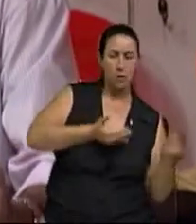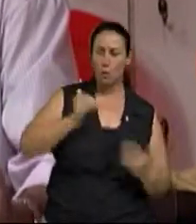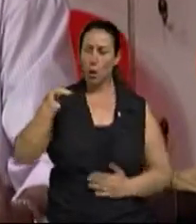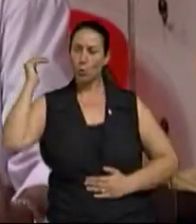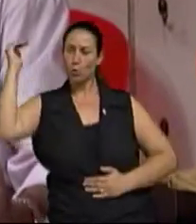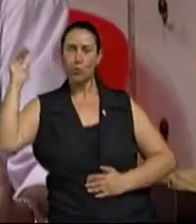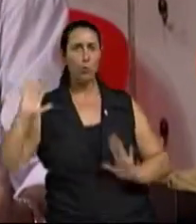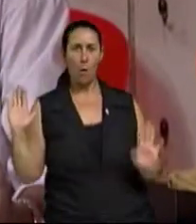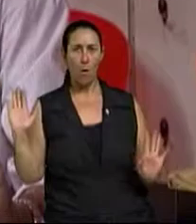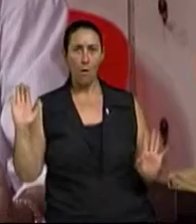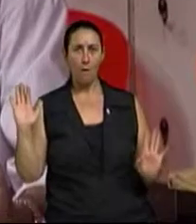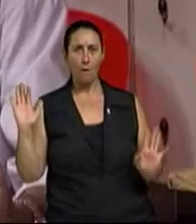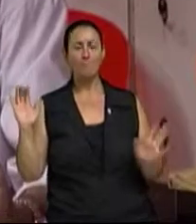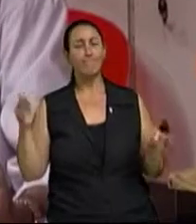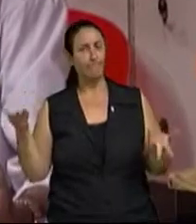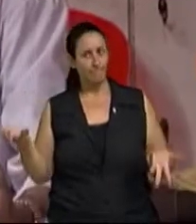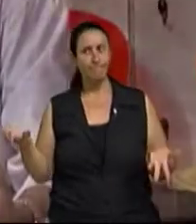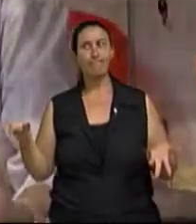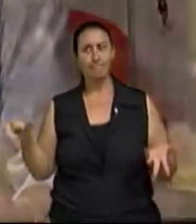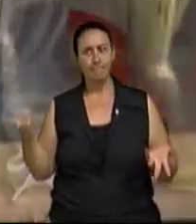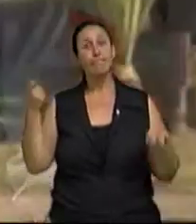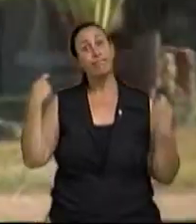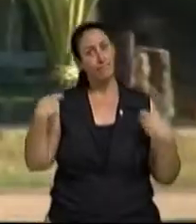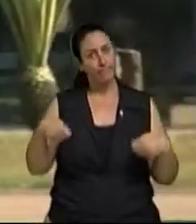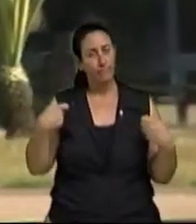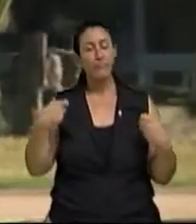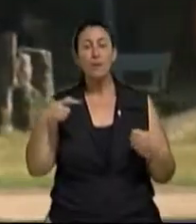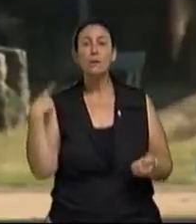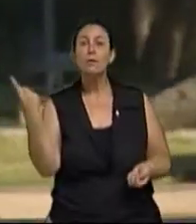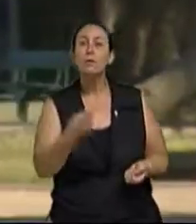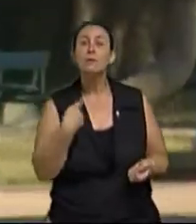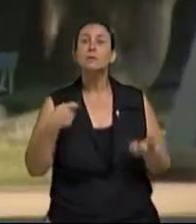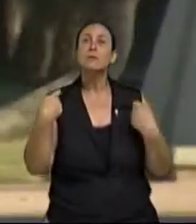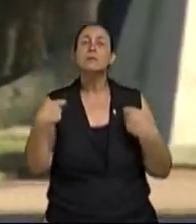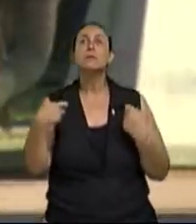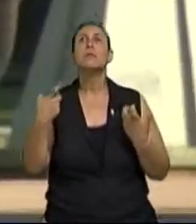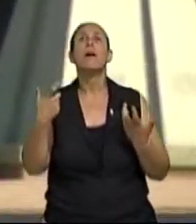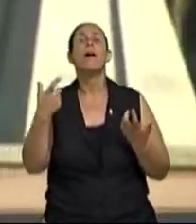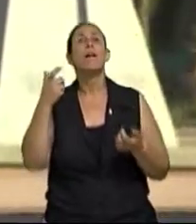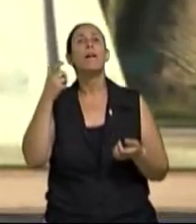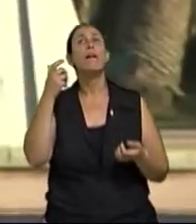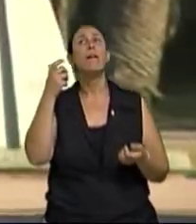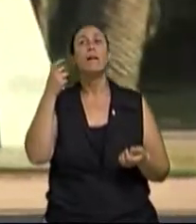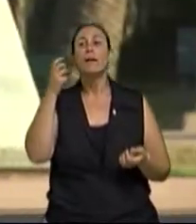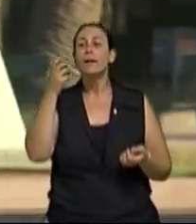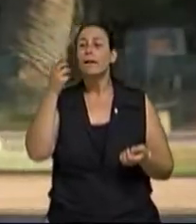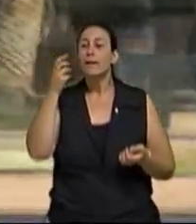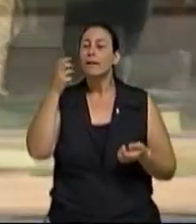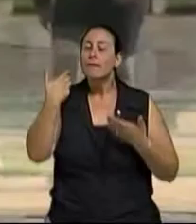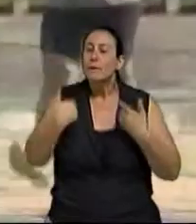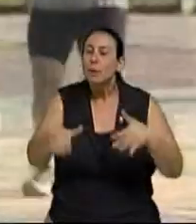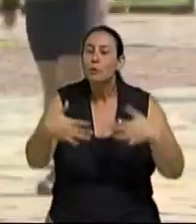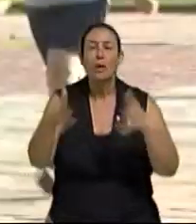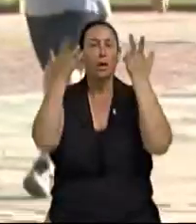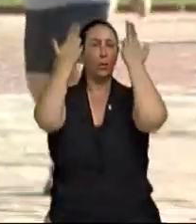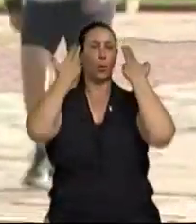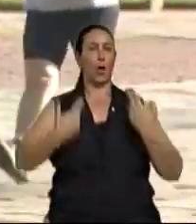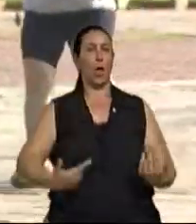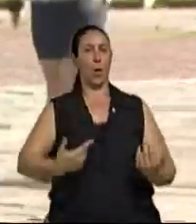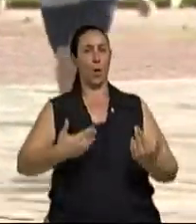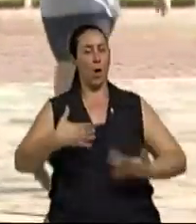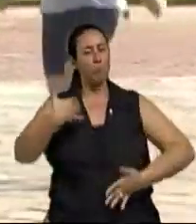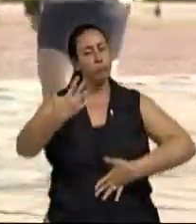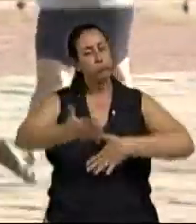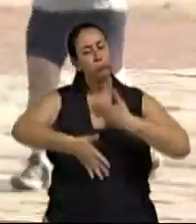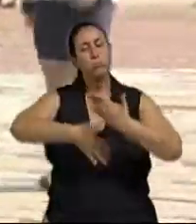podem viver esse desejo. Isso adoece as pessoas. Nós precisamos, sim, deixar que isso aconteça naturalmente. Claro